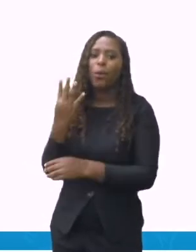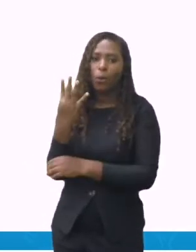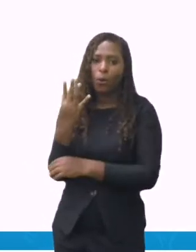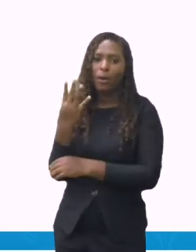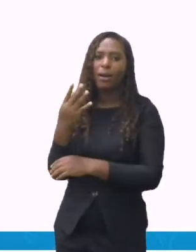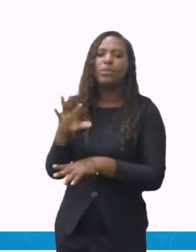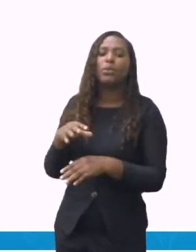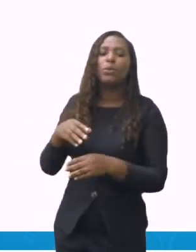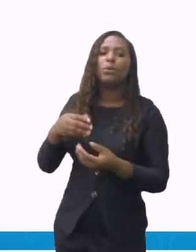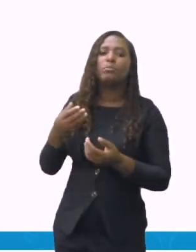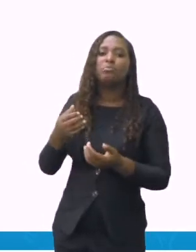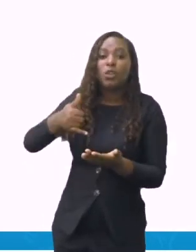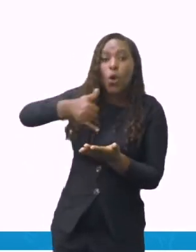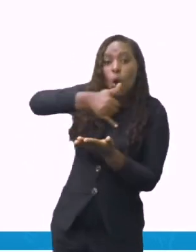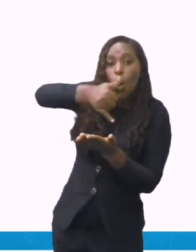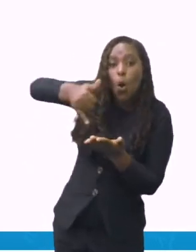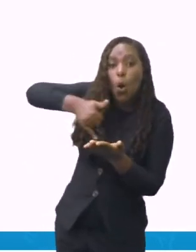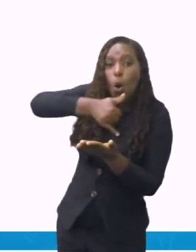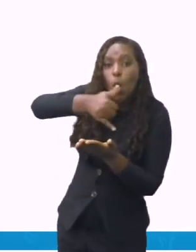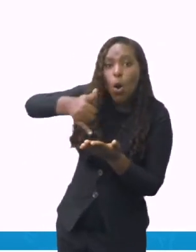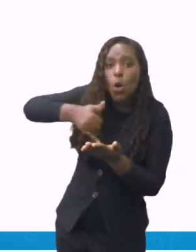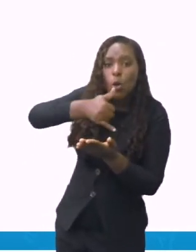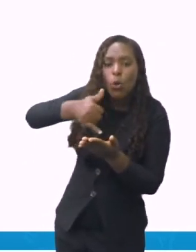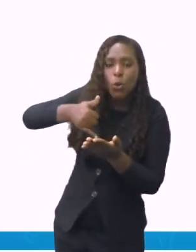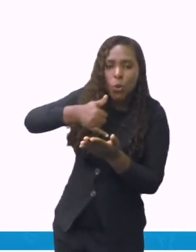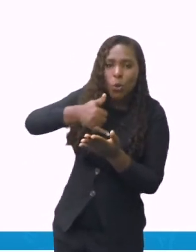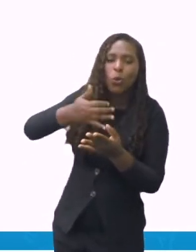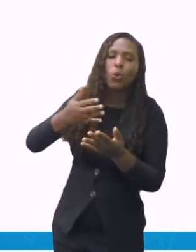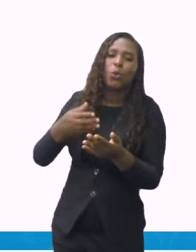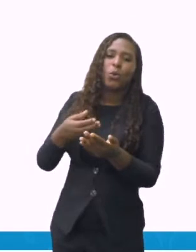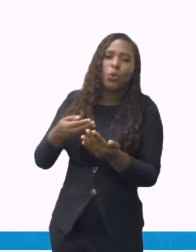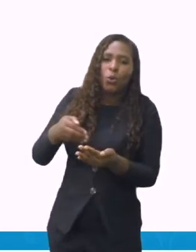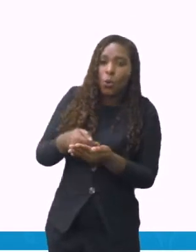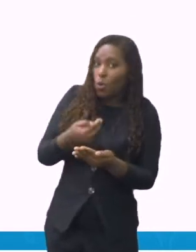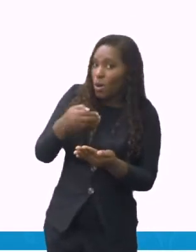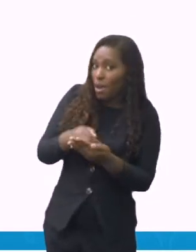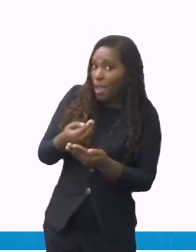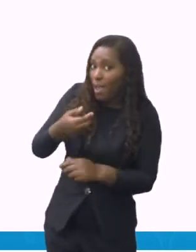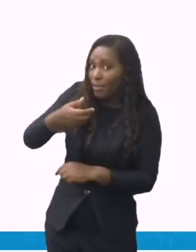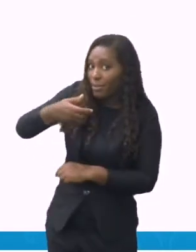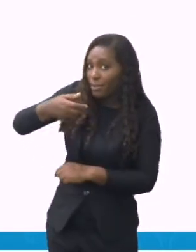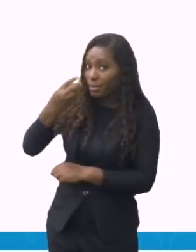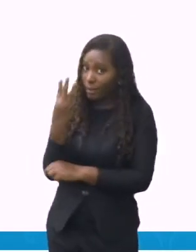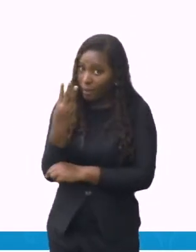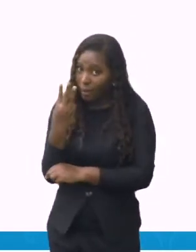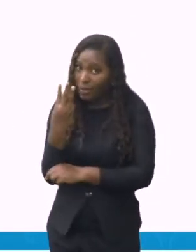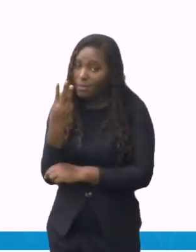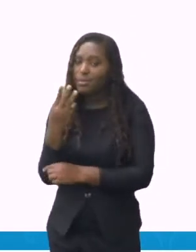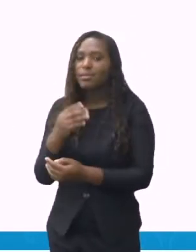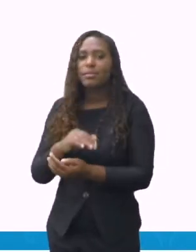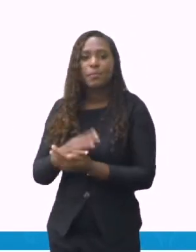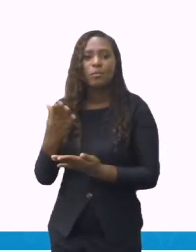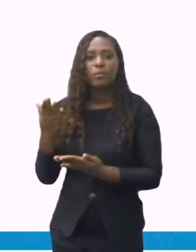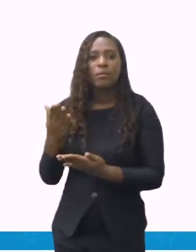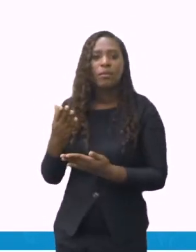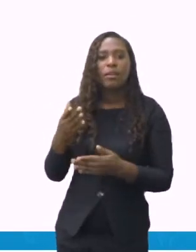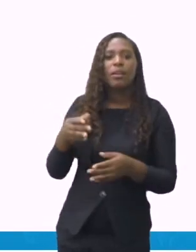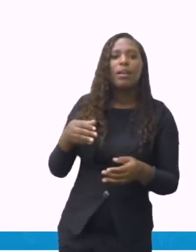de leite. E fermento em pó. Me pediu lá, ó, uma colher de café.